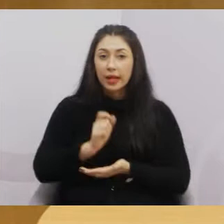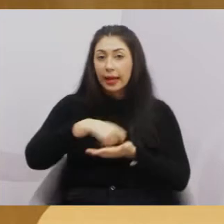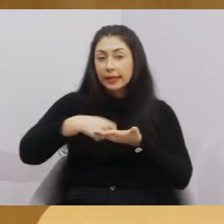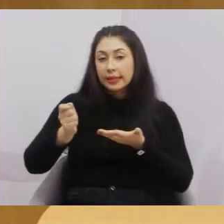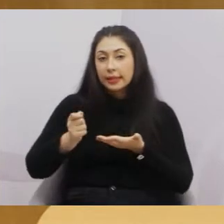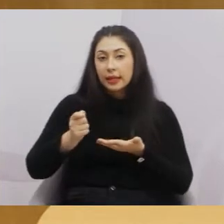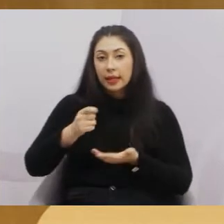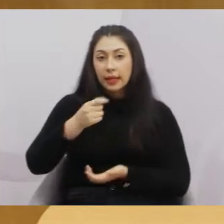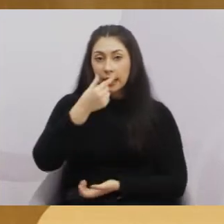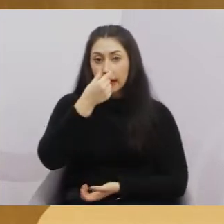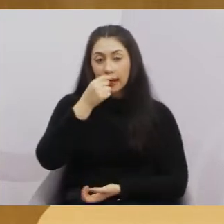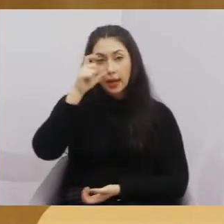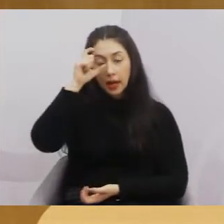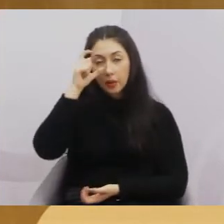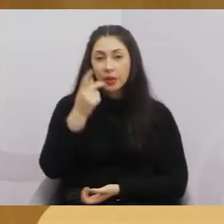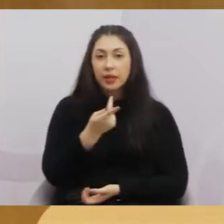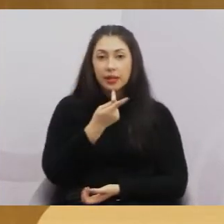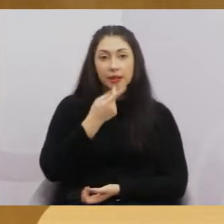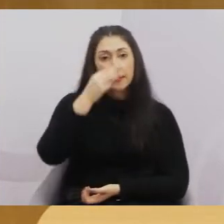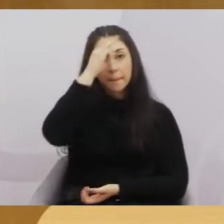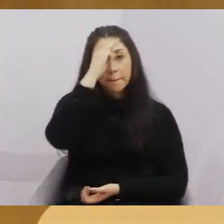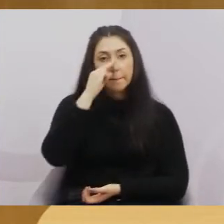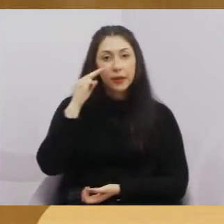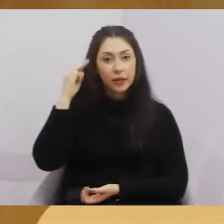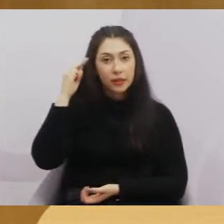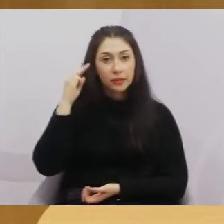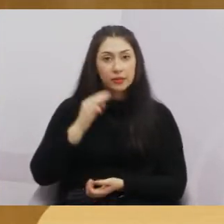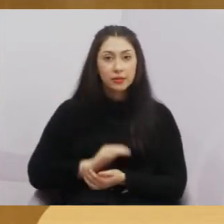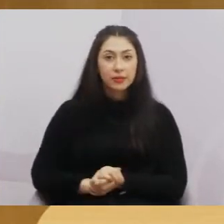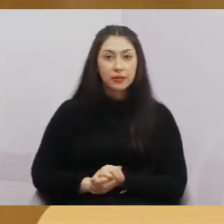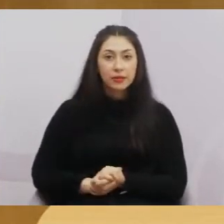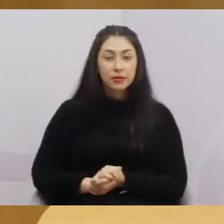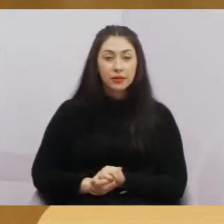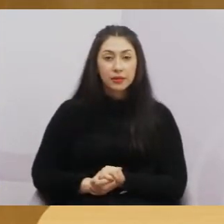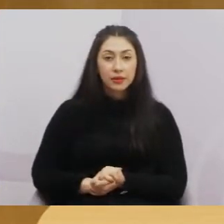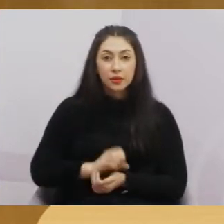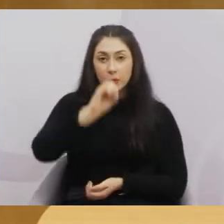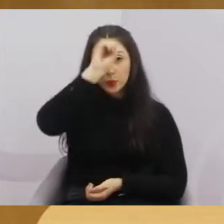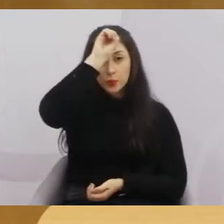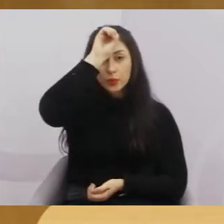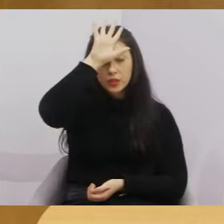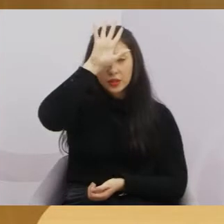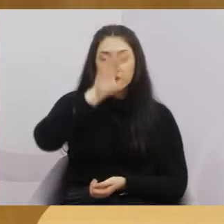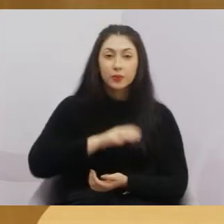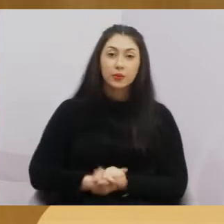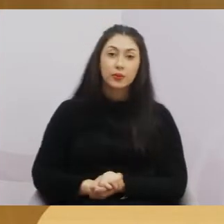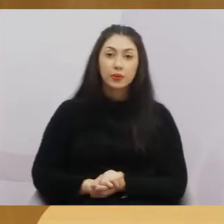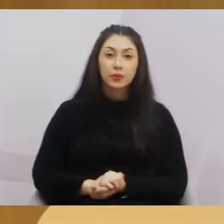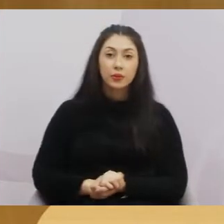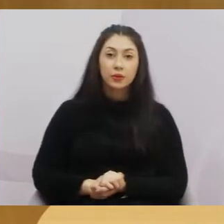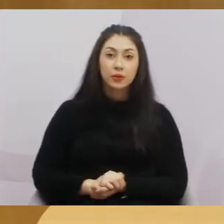Abdi Mardureira, Hernandes Barreto, Maria Amélia, doutor Rodrigo Salomão,